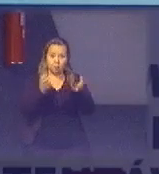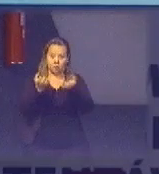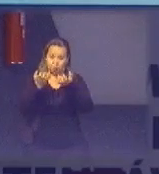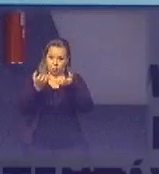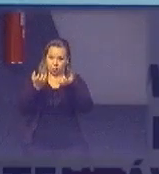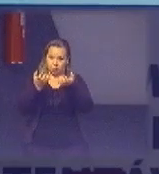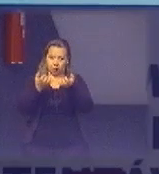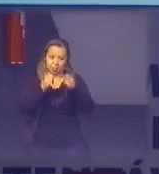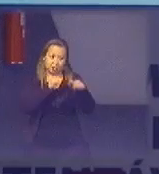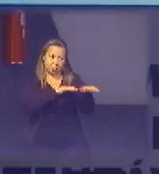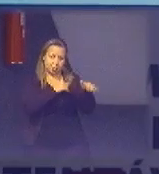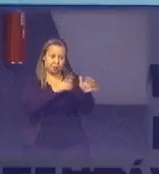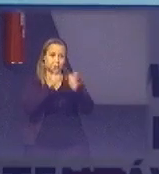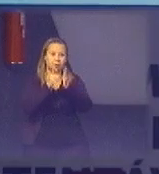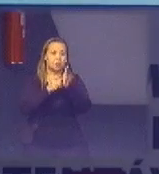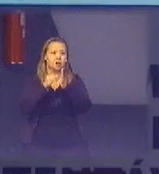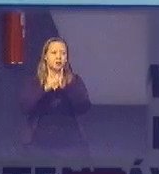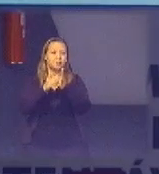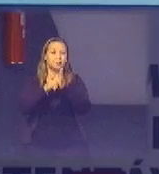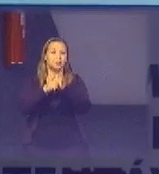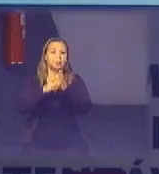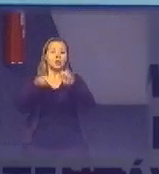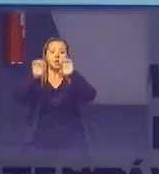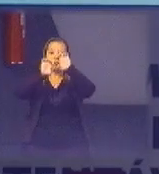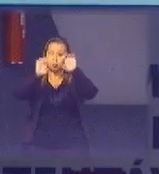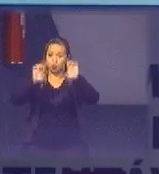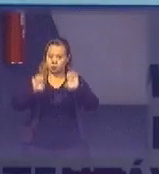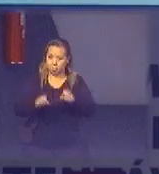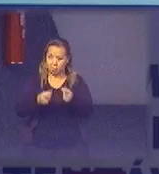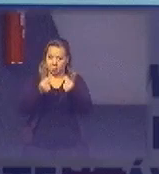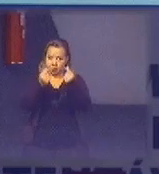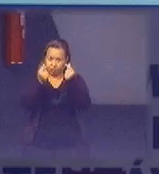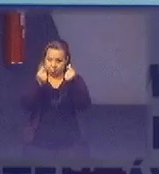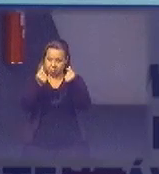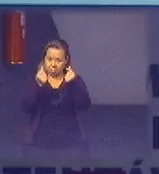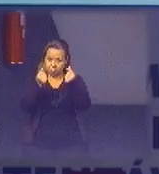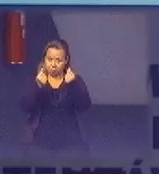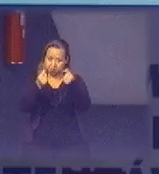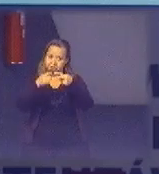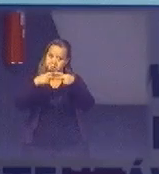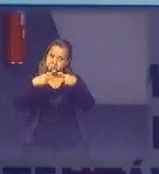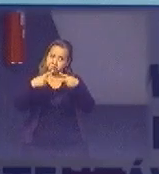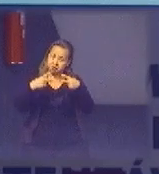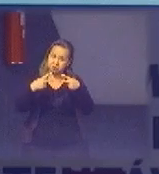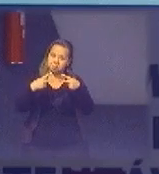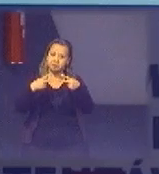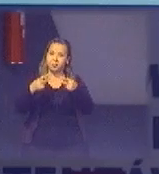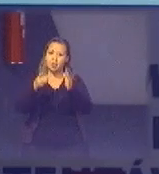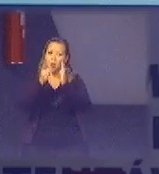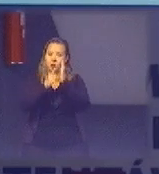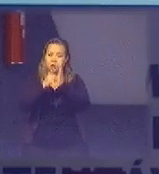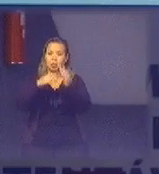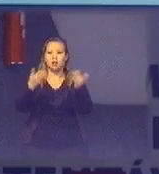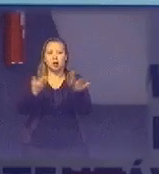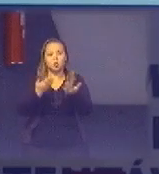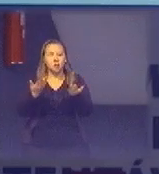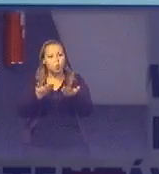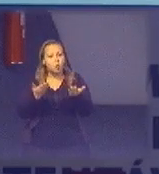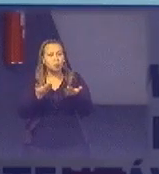esse é o decreto do TED sistema de rejeitos de preço é uma coisa também que que o decreto hoje em dia